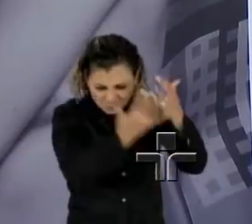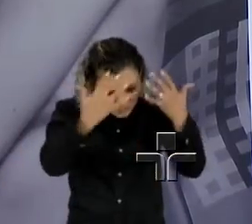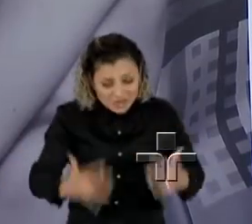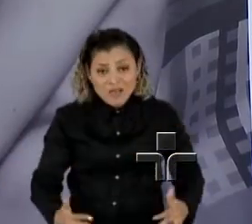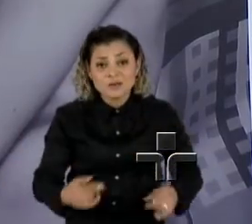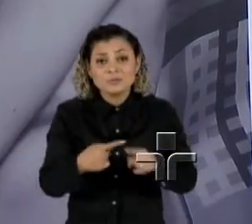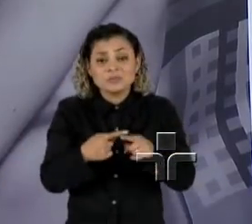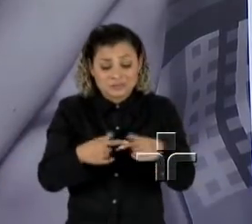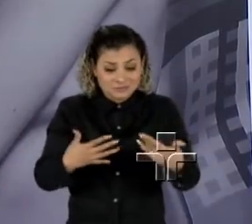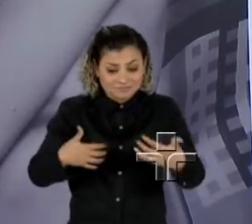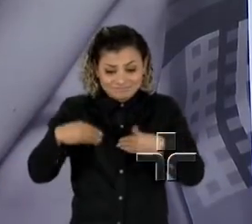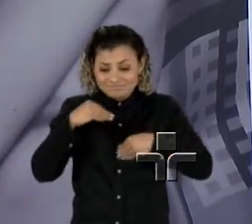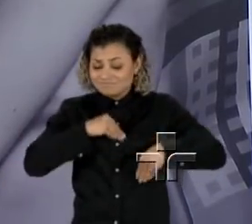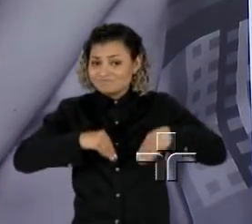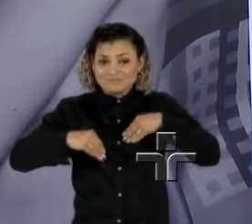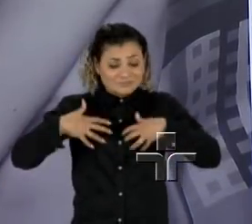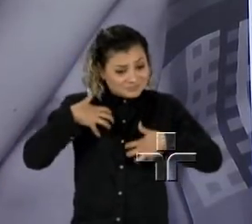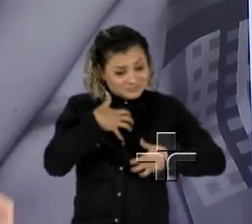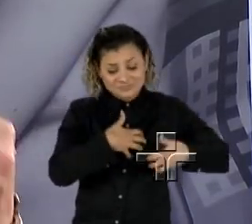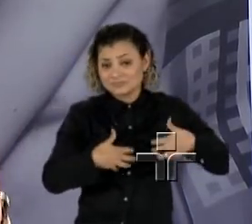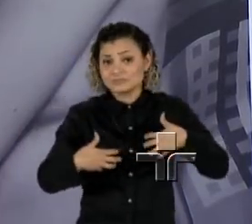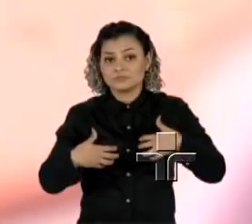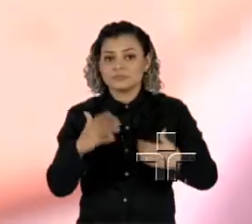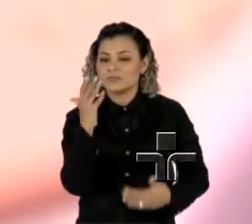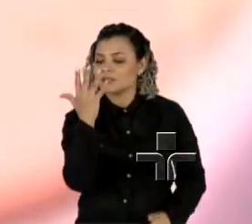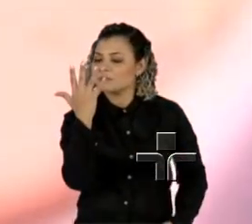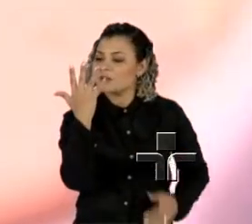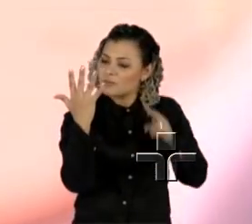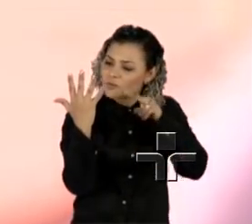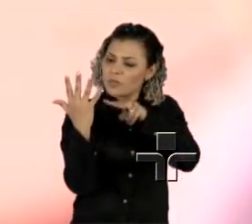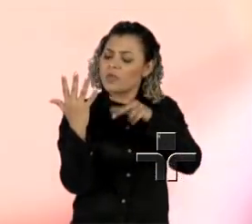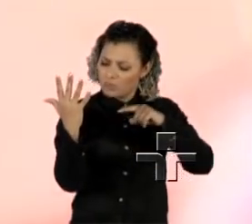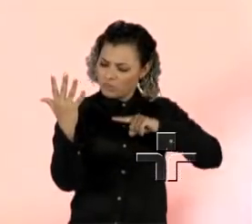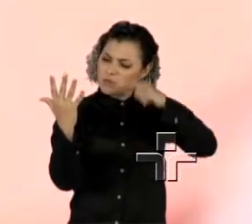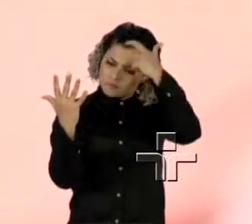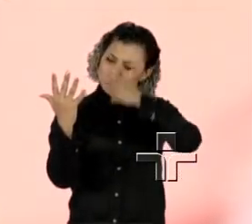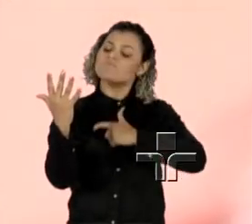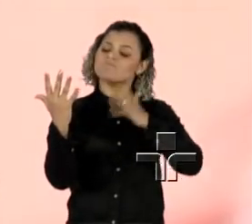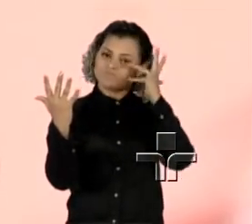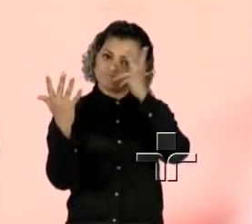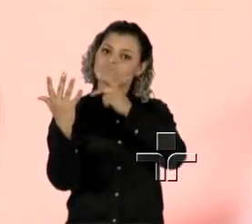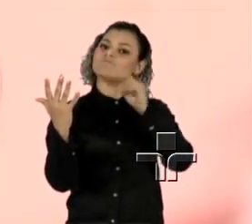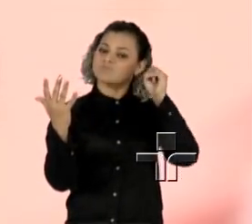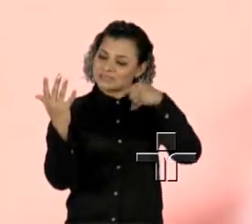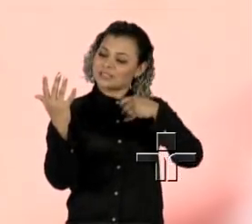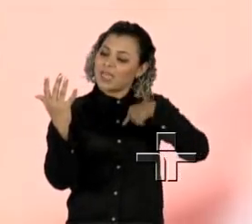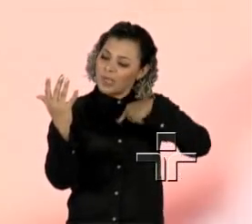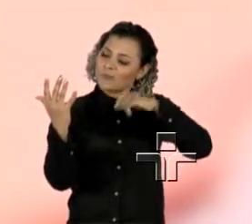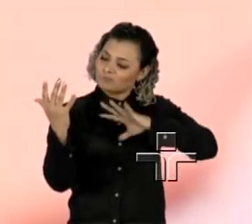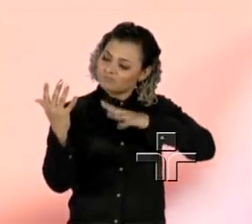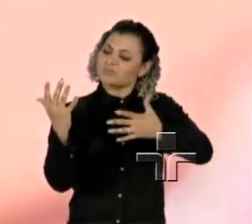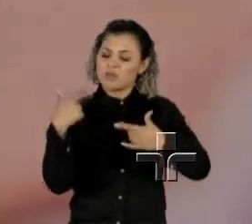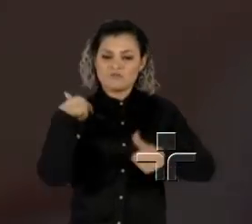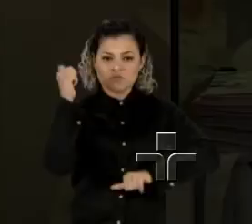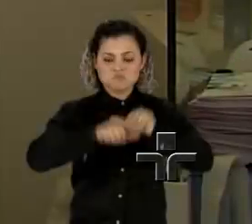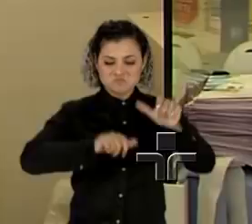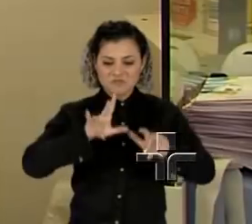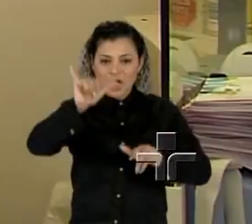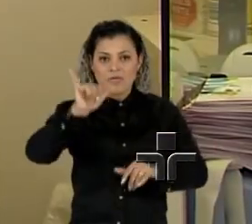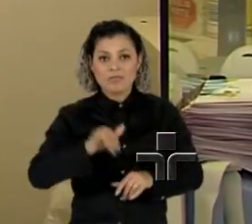ali na mesa, tem um espelhinho na frente delas, elas podem olhar para o espelho e falar, nossa, essa sou eu. Nossa, né, vou sair daqui diferente.